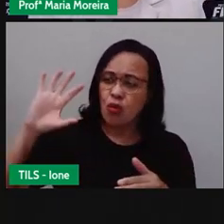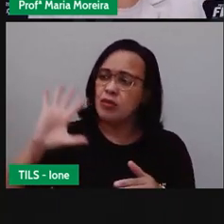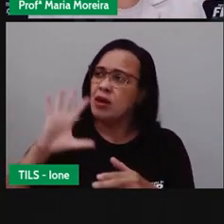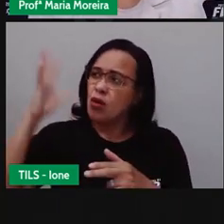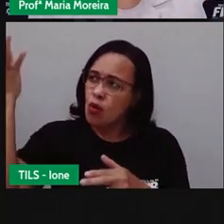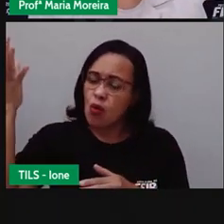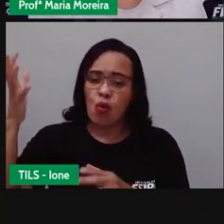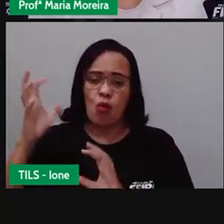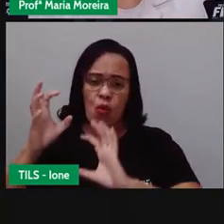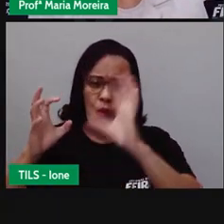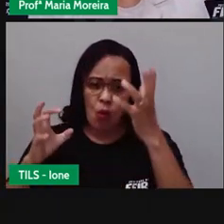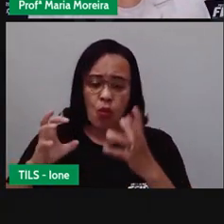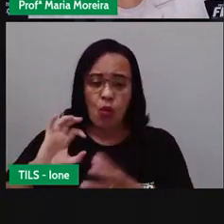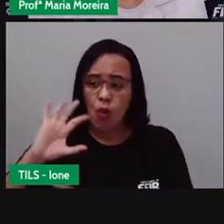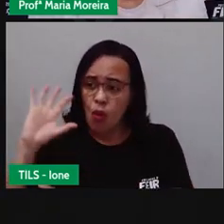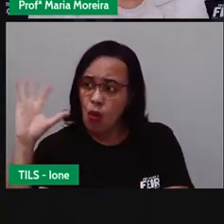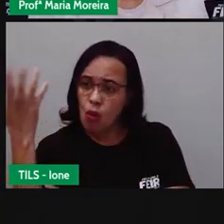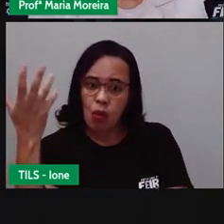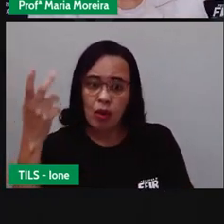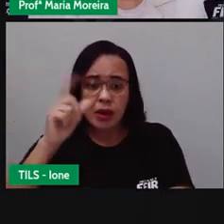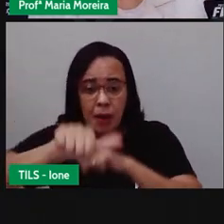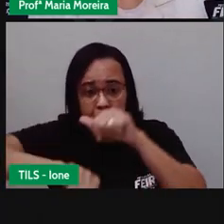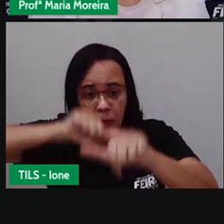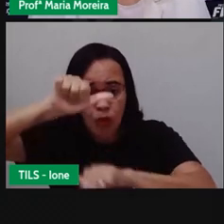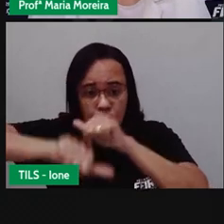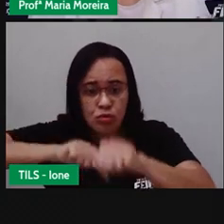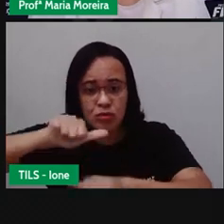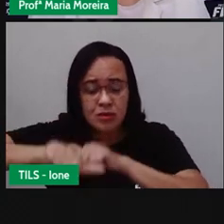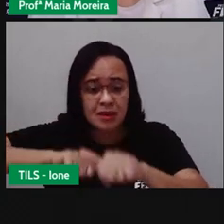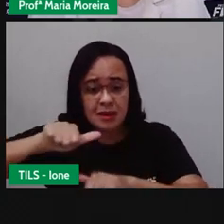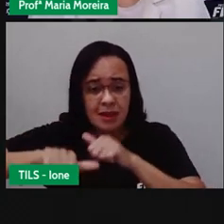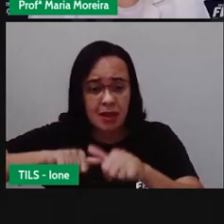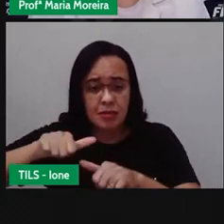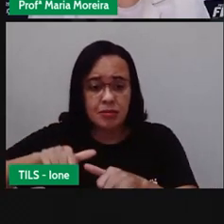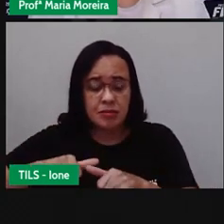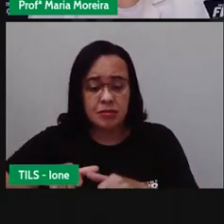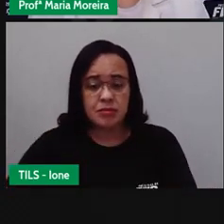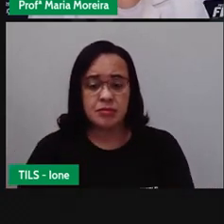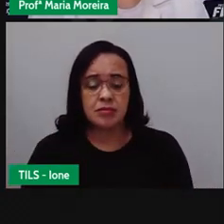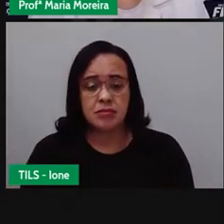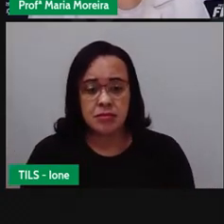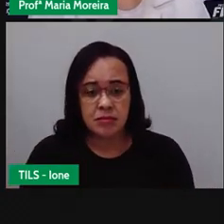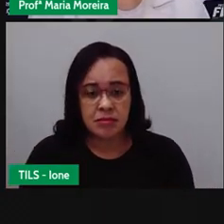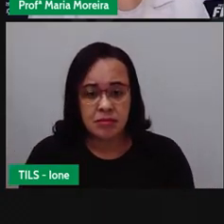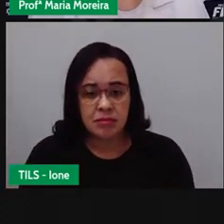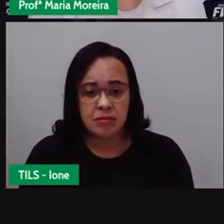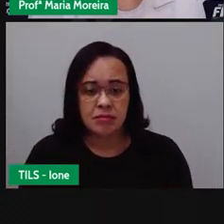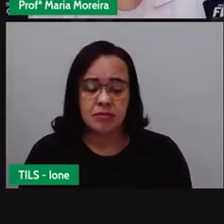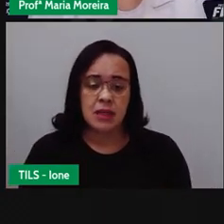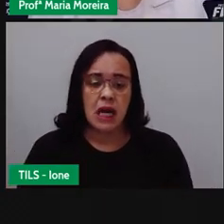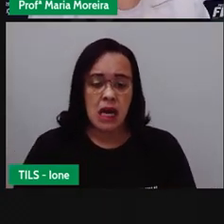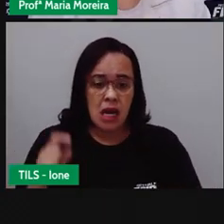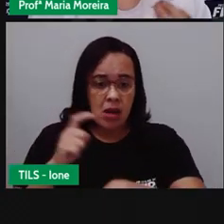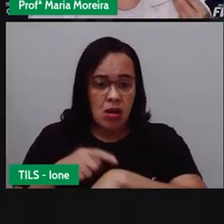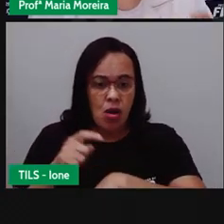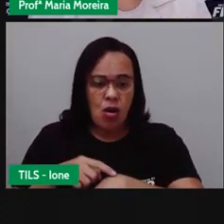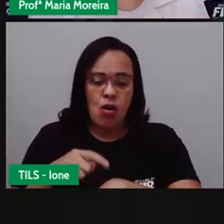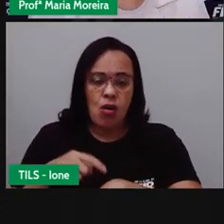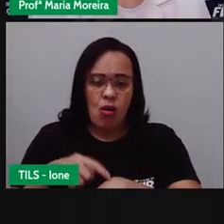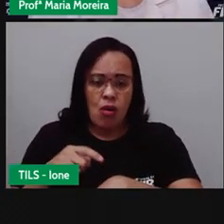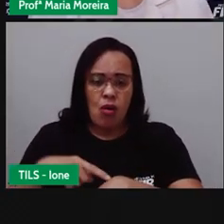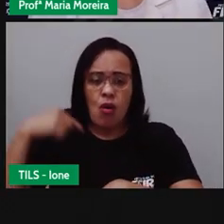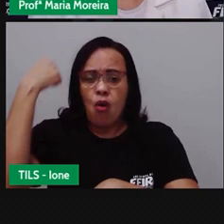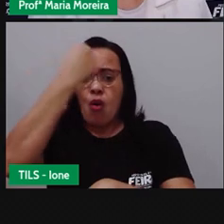na sua qualidade de vida. Por quê? Já pararam para pensar? Quantas horas os responsáveis por